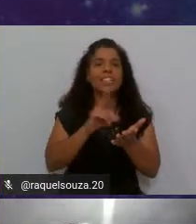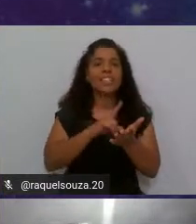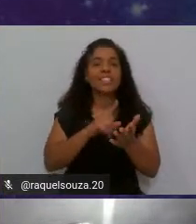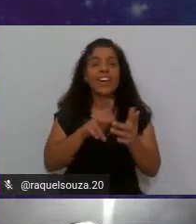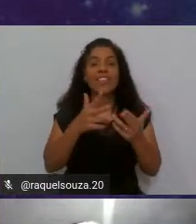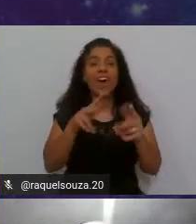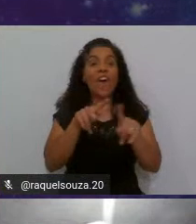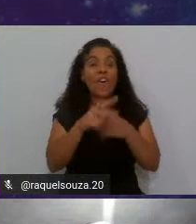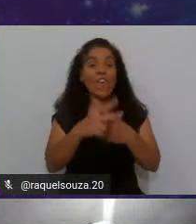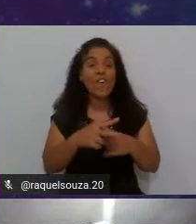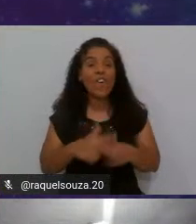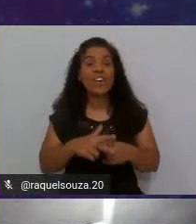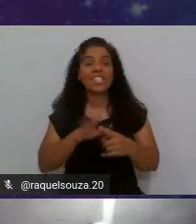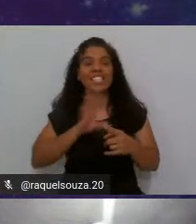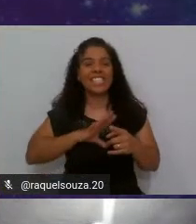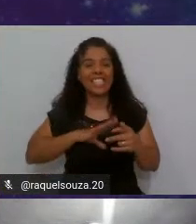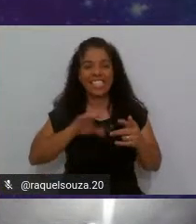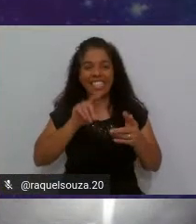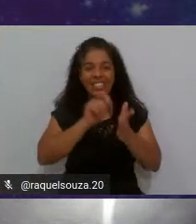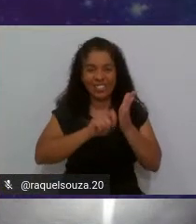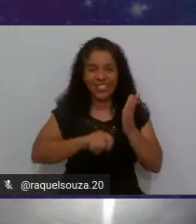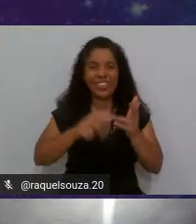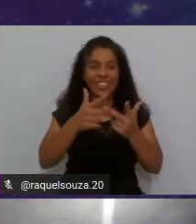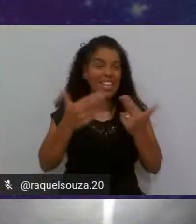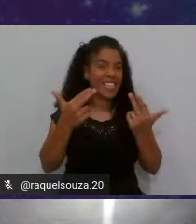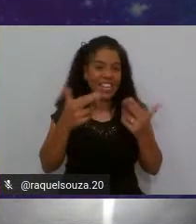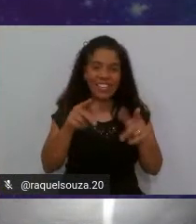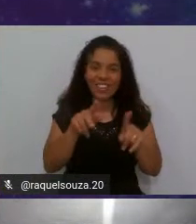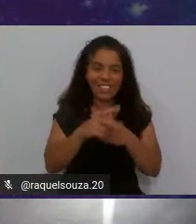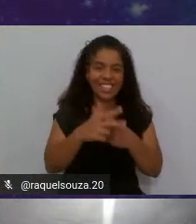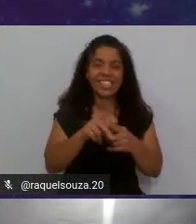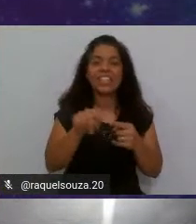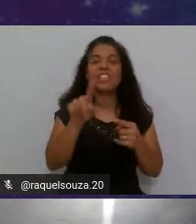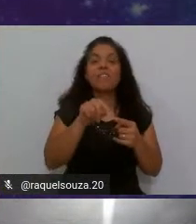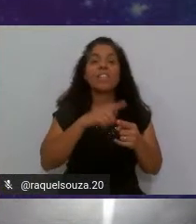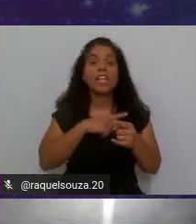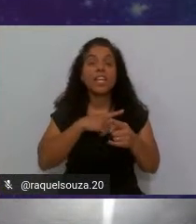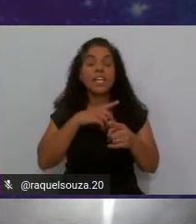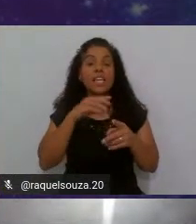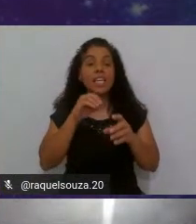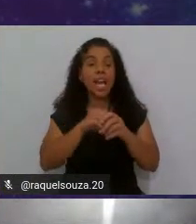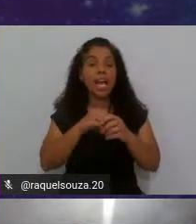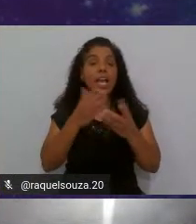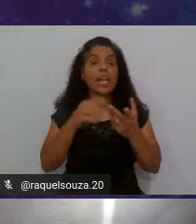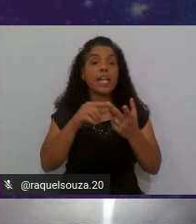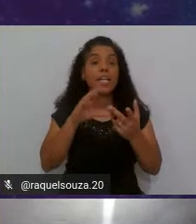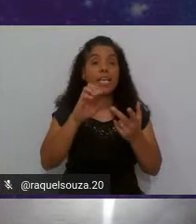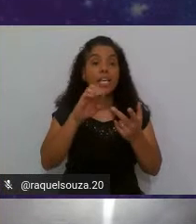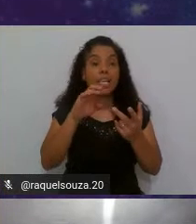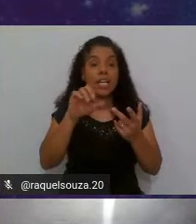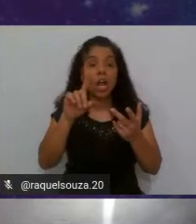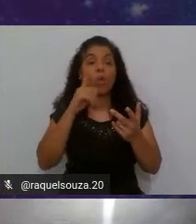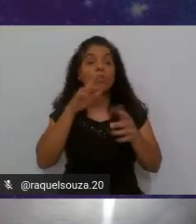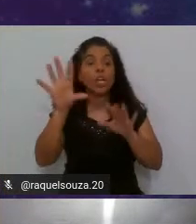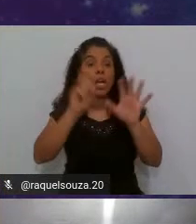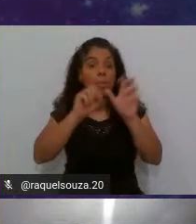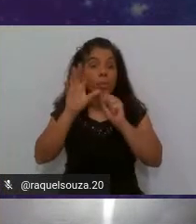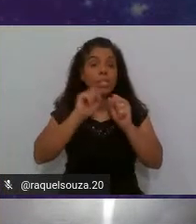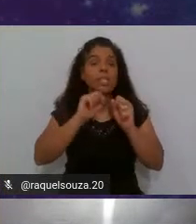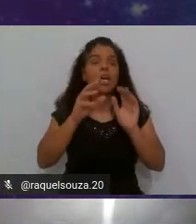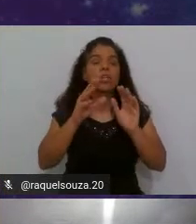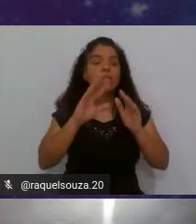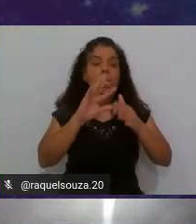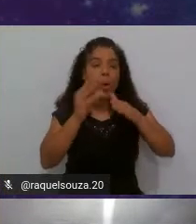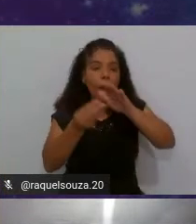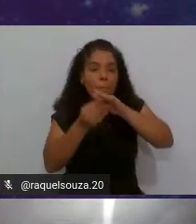ortográfico e ele em nuvem pegando aí os seus repositórios e podendo